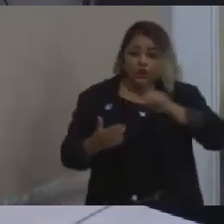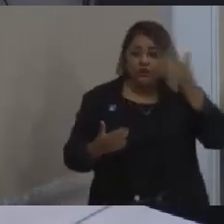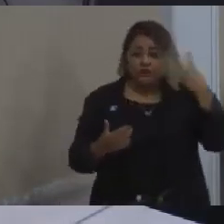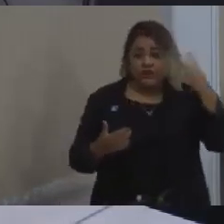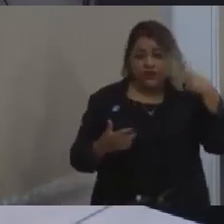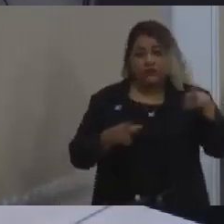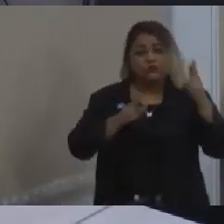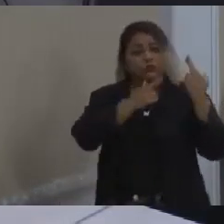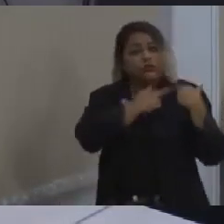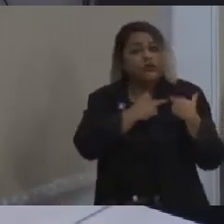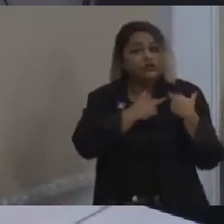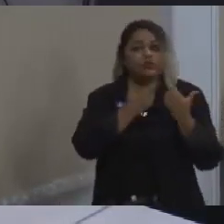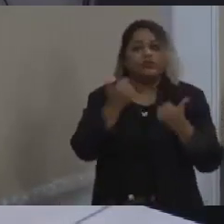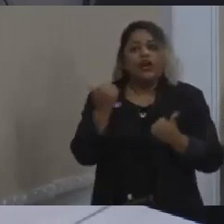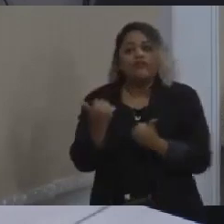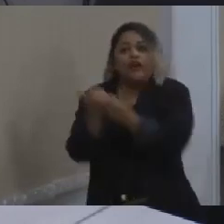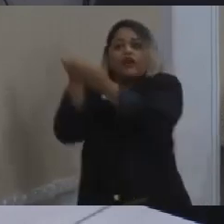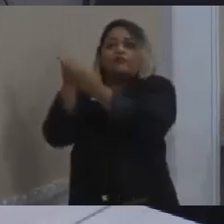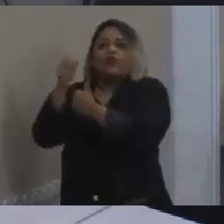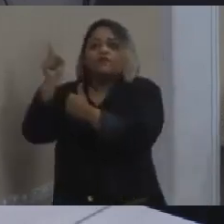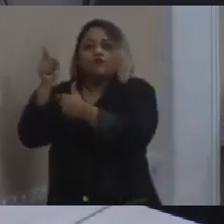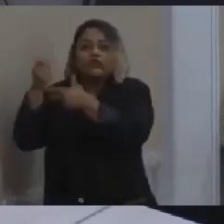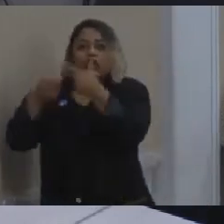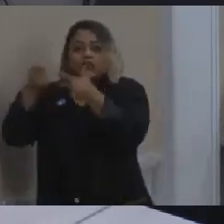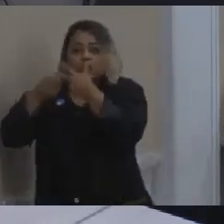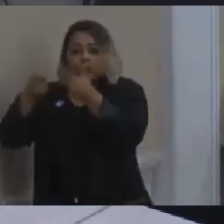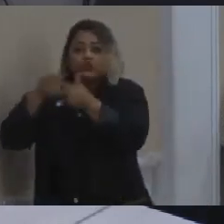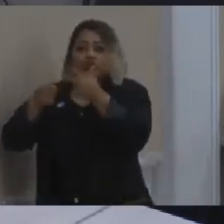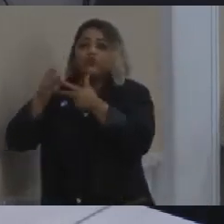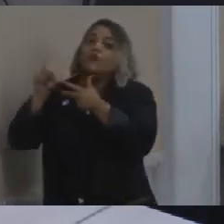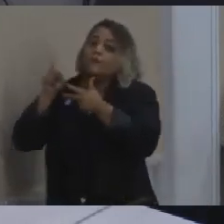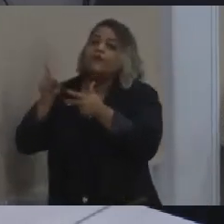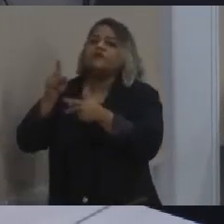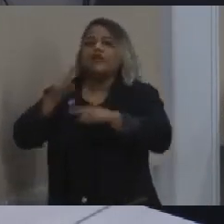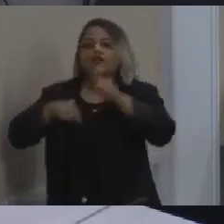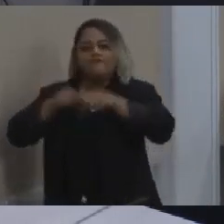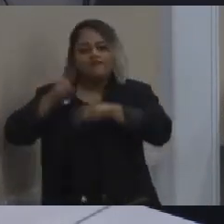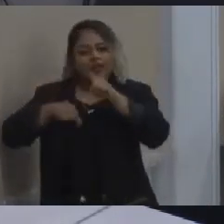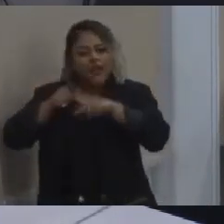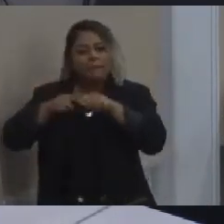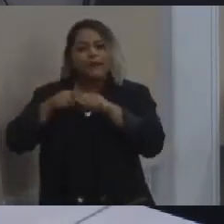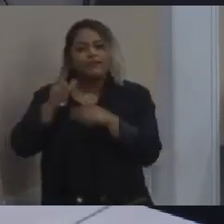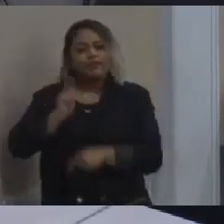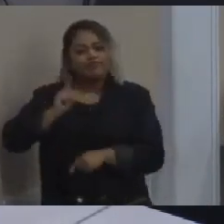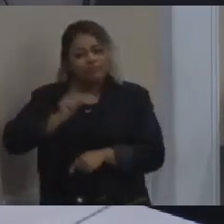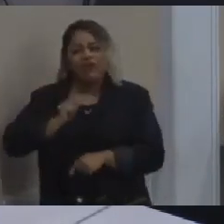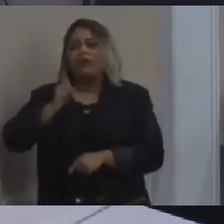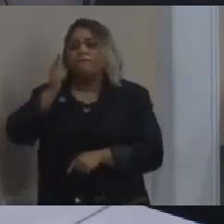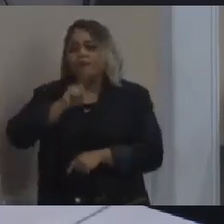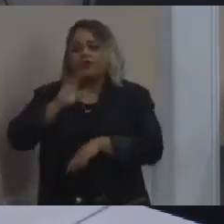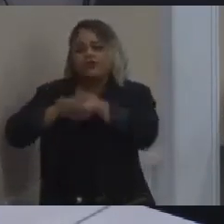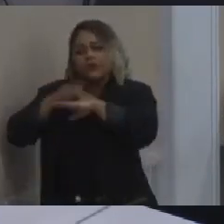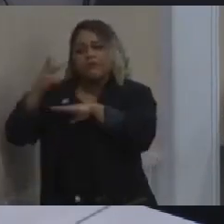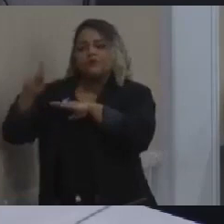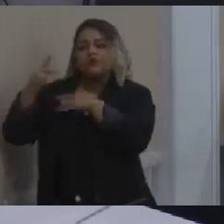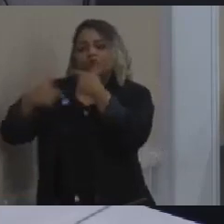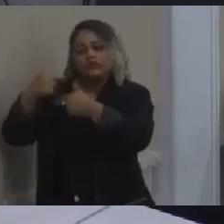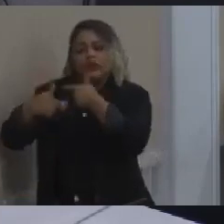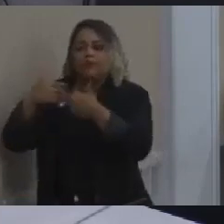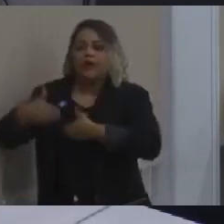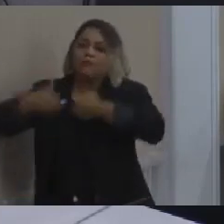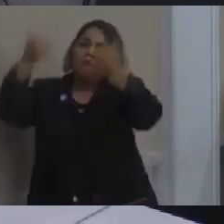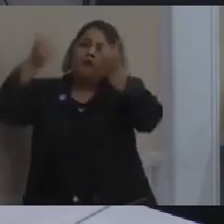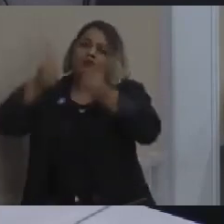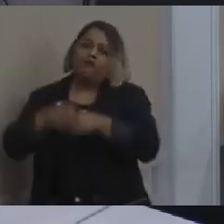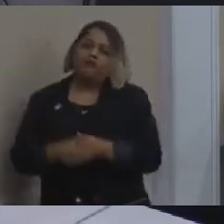dar apoio a vocês do Executivo para que vocês tenham a ferramenta para que possam fazer o trabalho de vocês da melhor forma